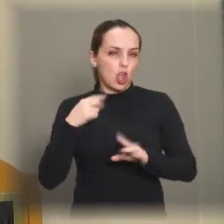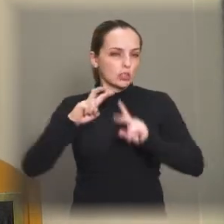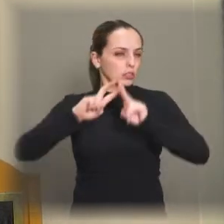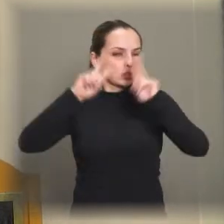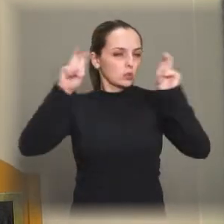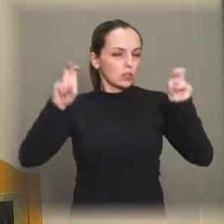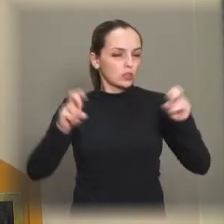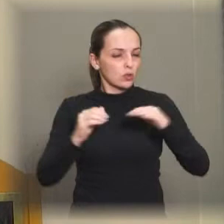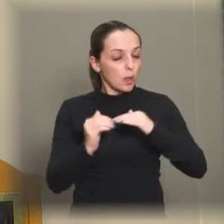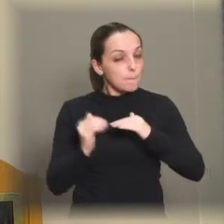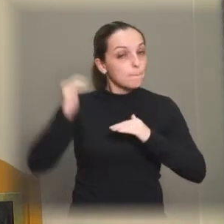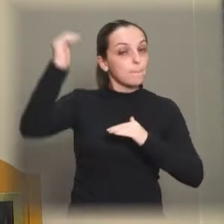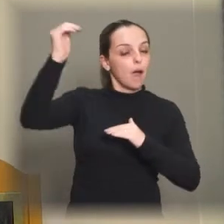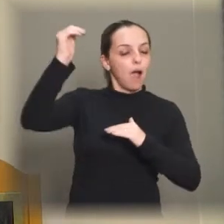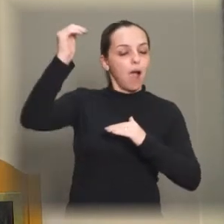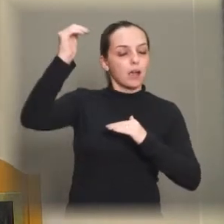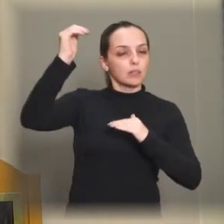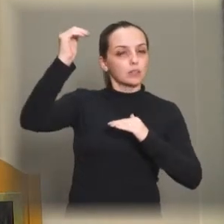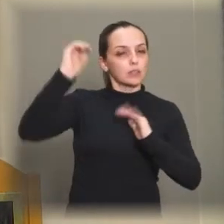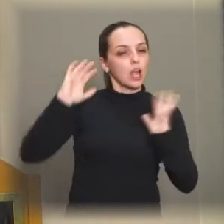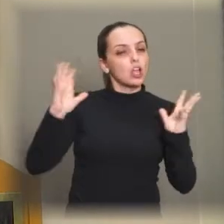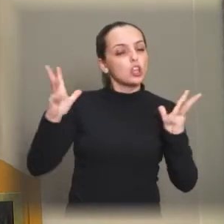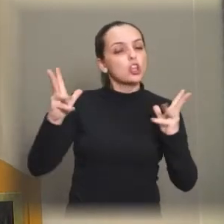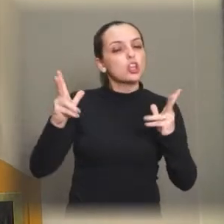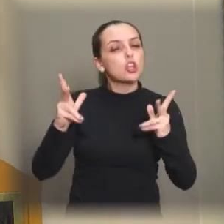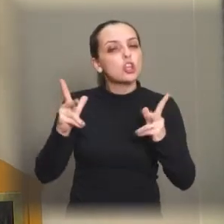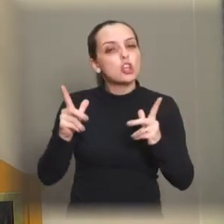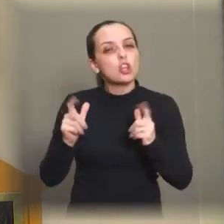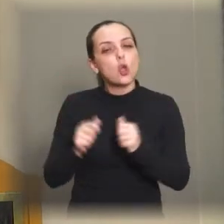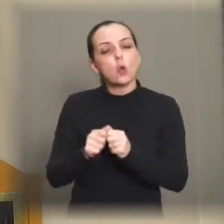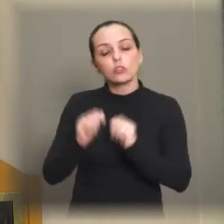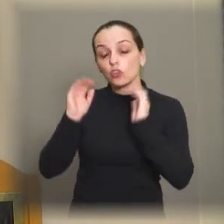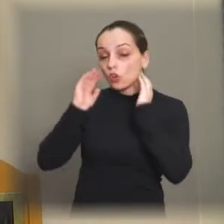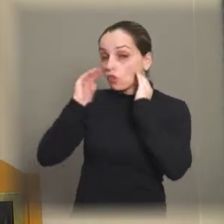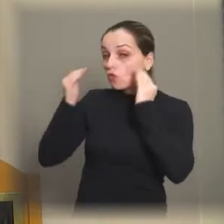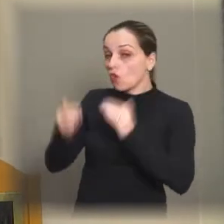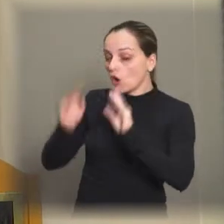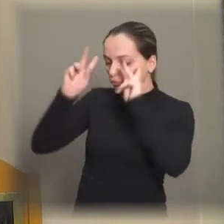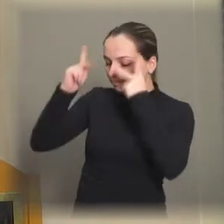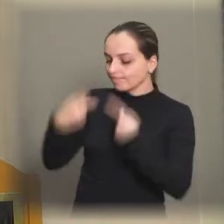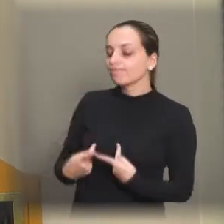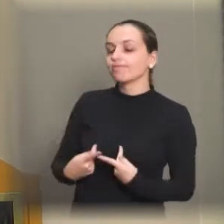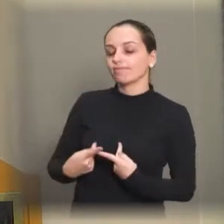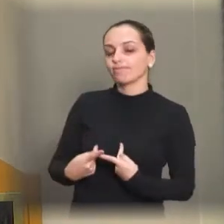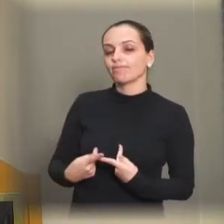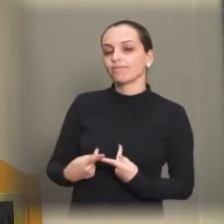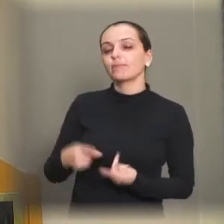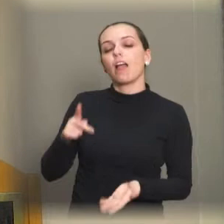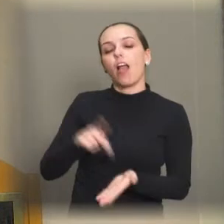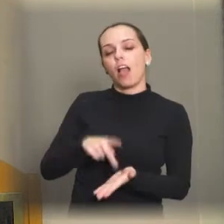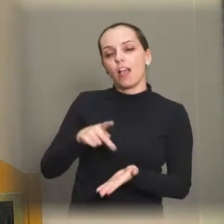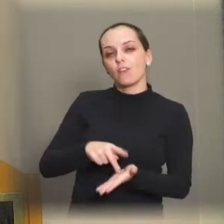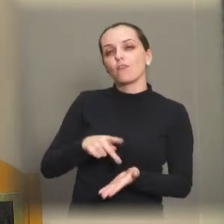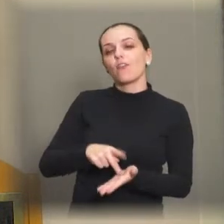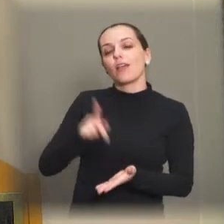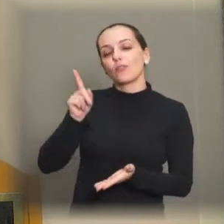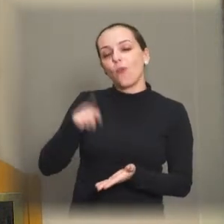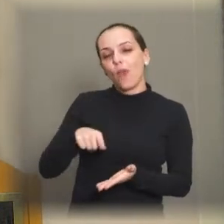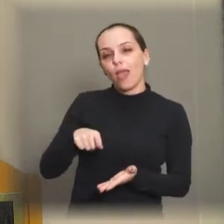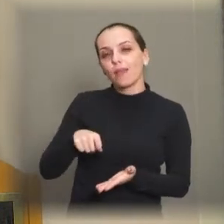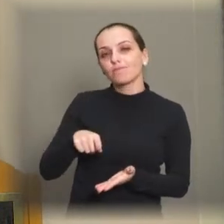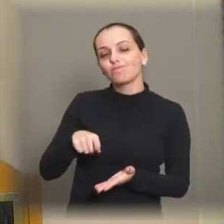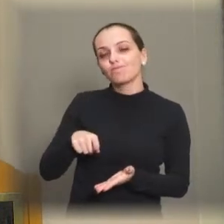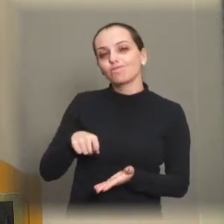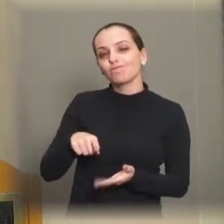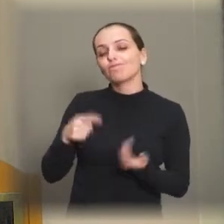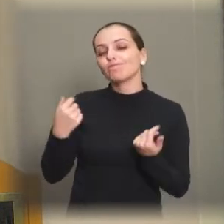assuntos sobressaia a todos esses assuntos que envolvem diretamente o ser humano realmente é algo